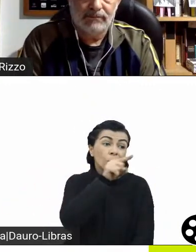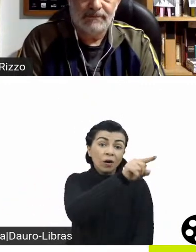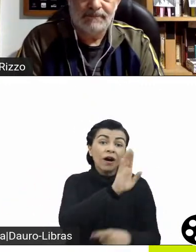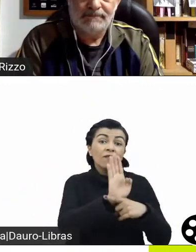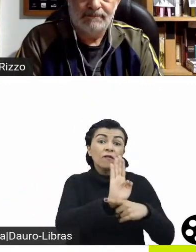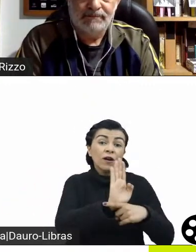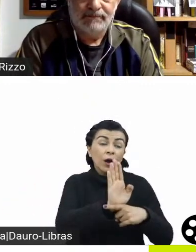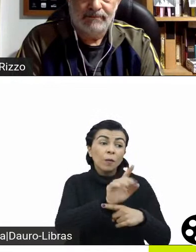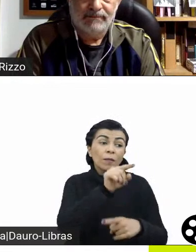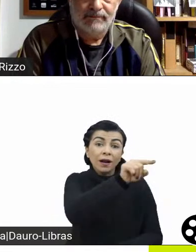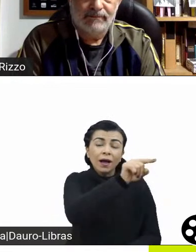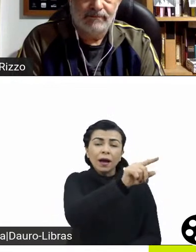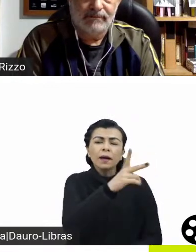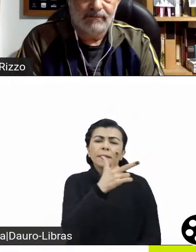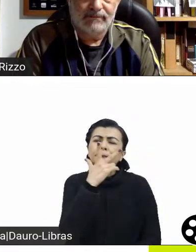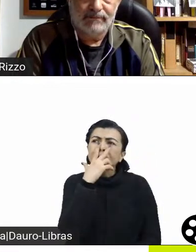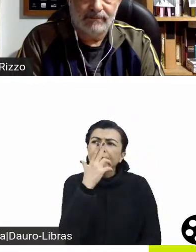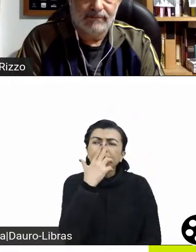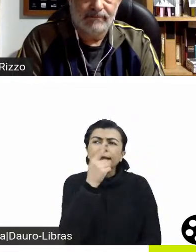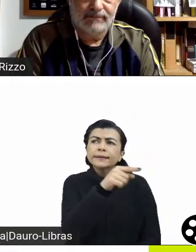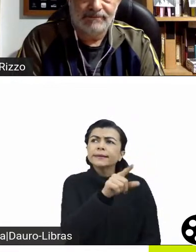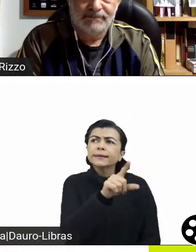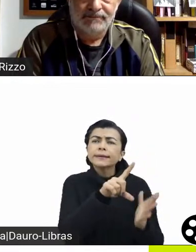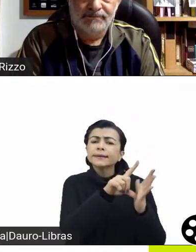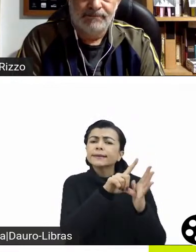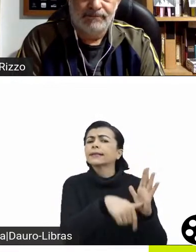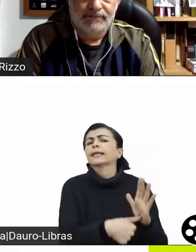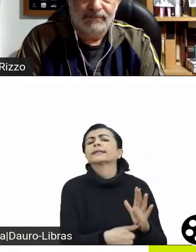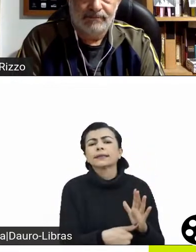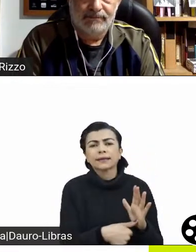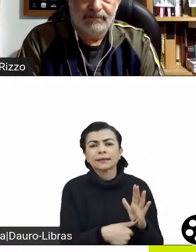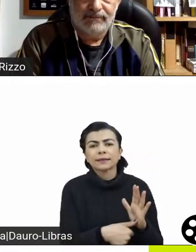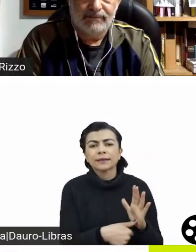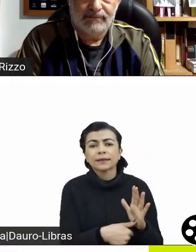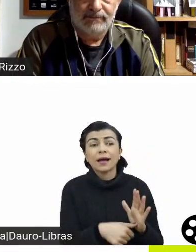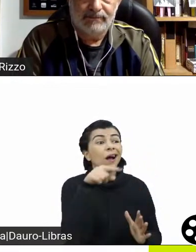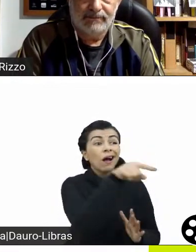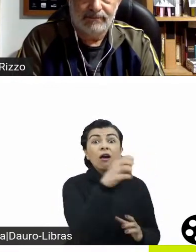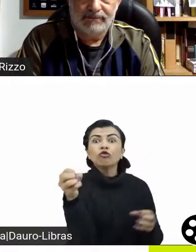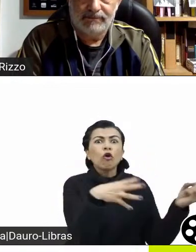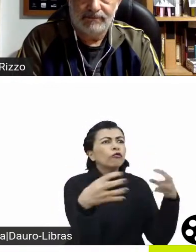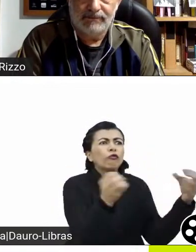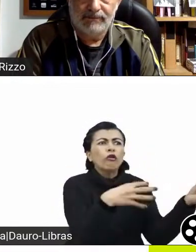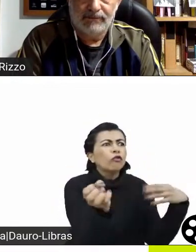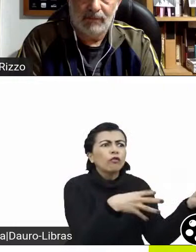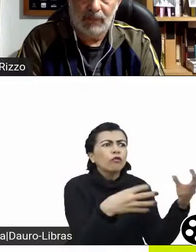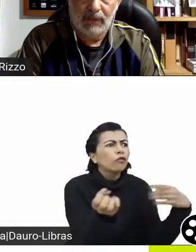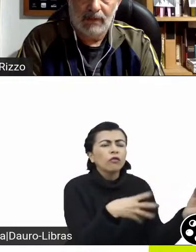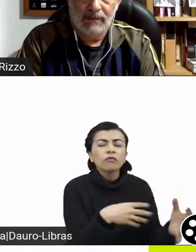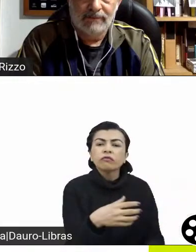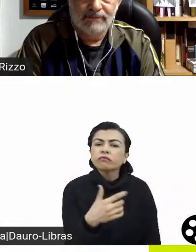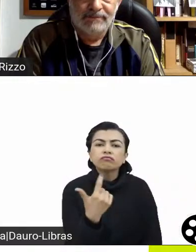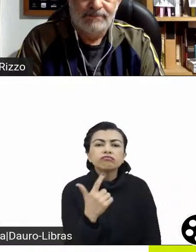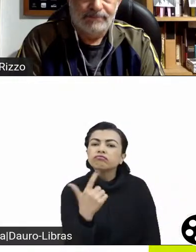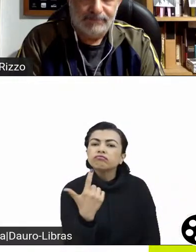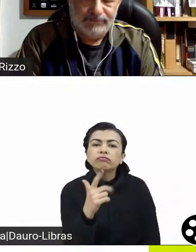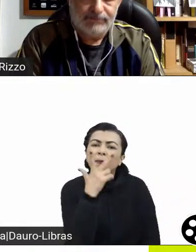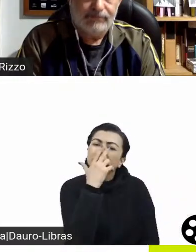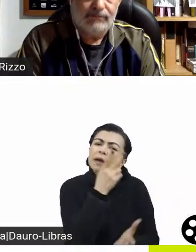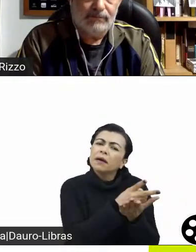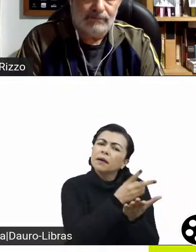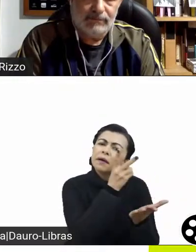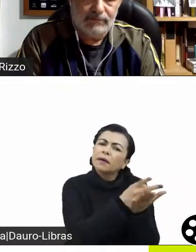Um lugar mentalmente sem inspiração, sem criatividade. Não é à toa que Hollywood corre para outros mercados buscando jovens atores,